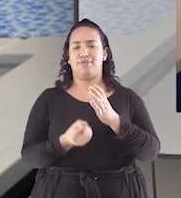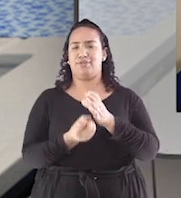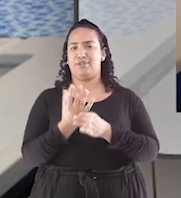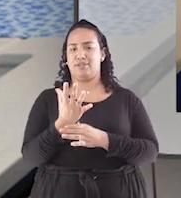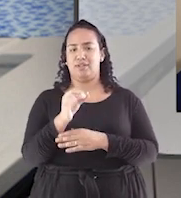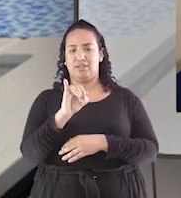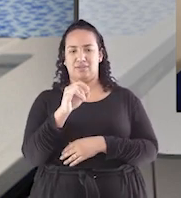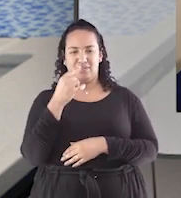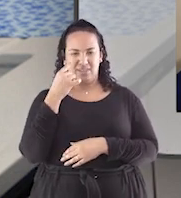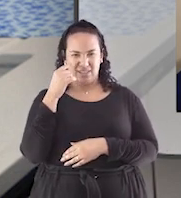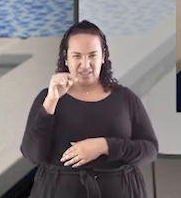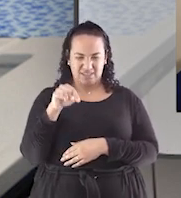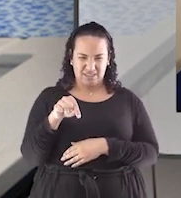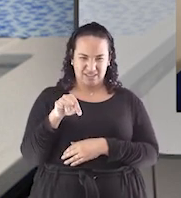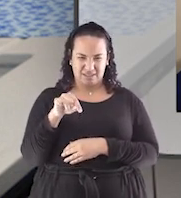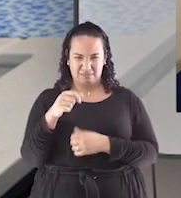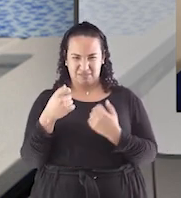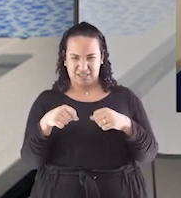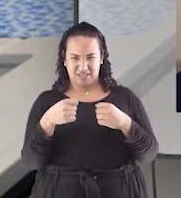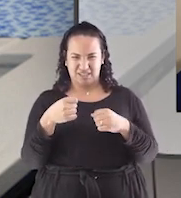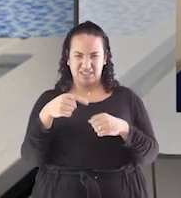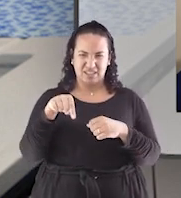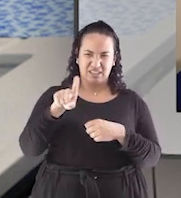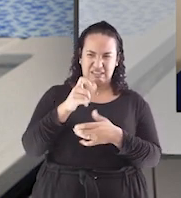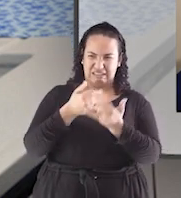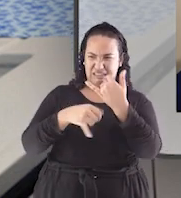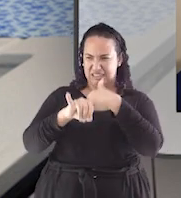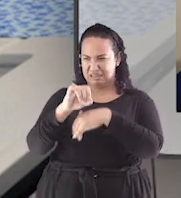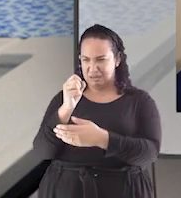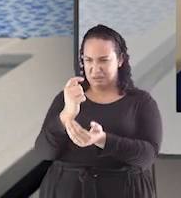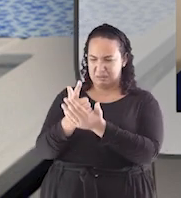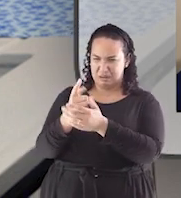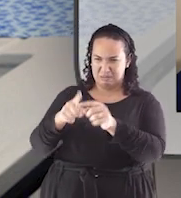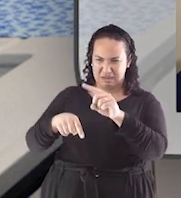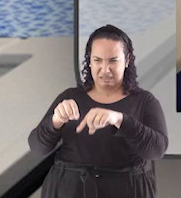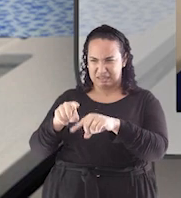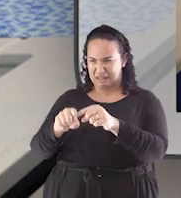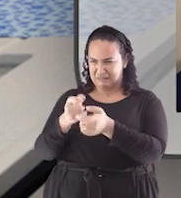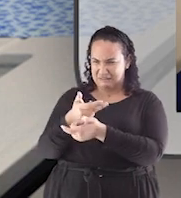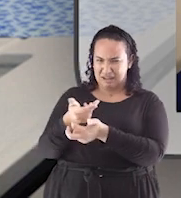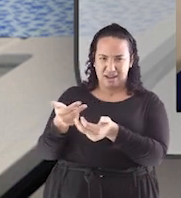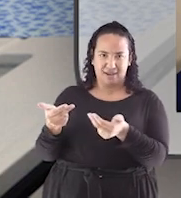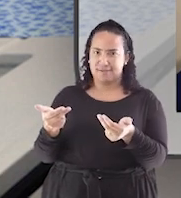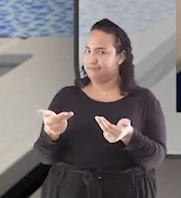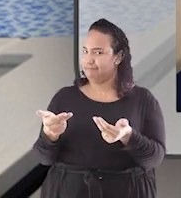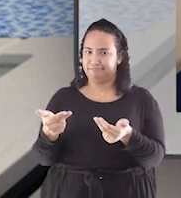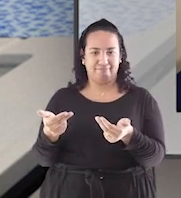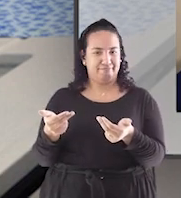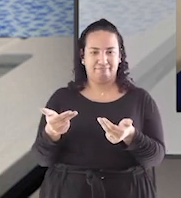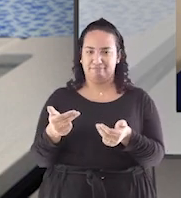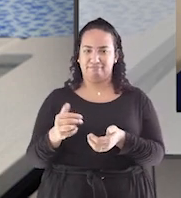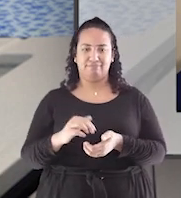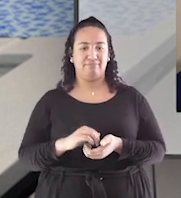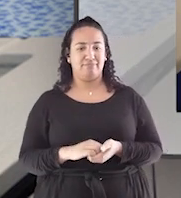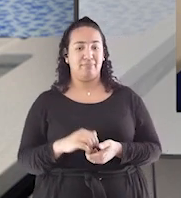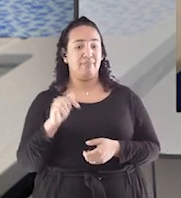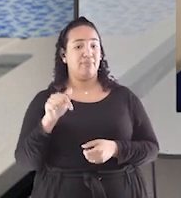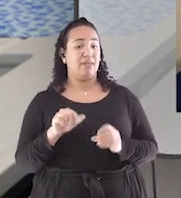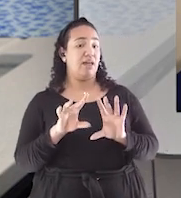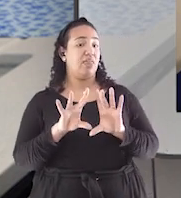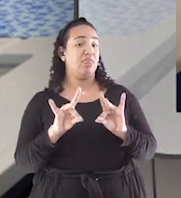fazer. Se você está achando essa meleca verde e acha que você vai precisar ir em uma loja de química comprar coisas do outro mundo, está muito enganado.